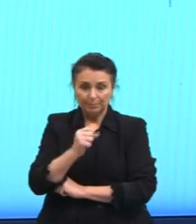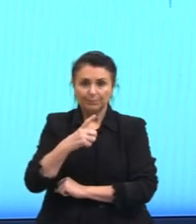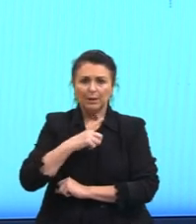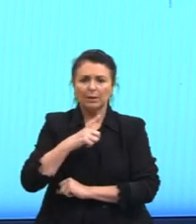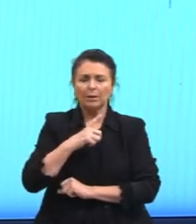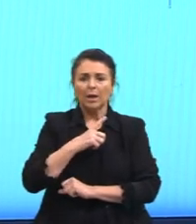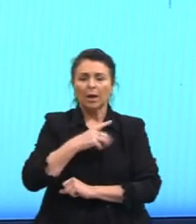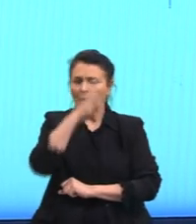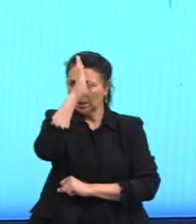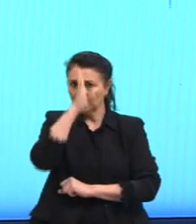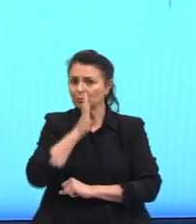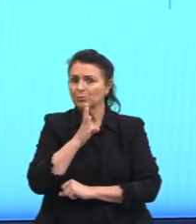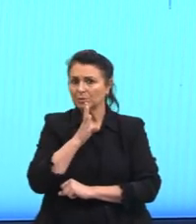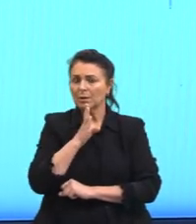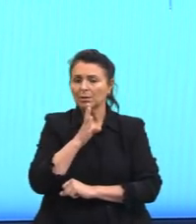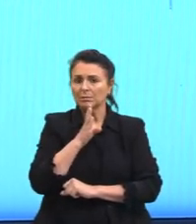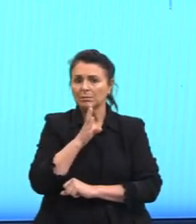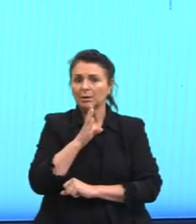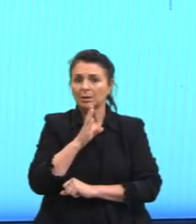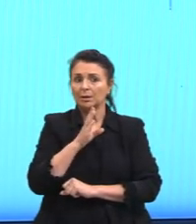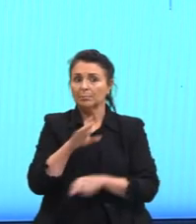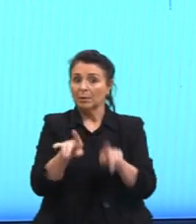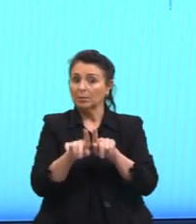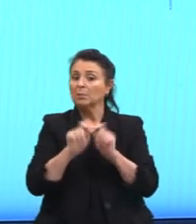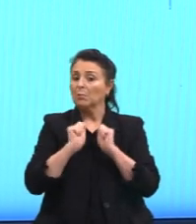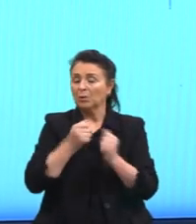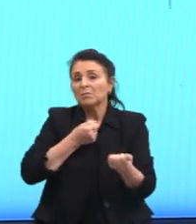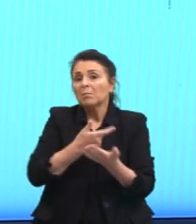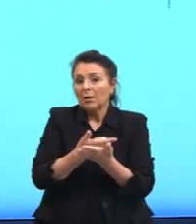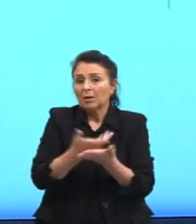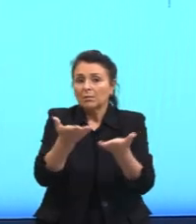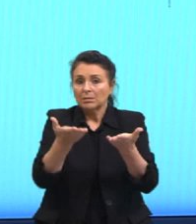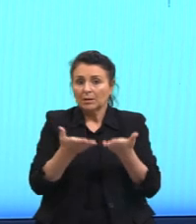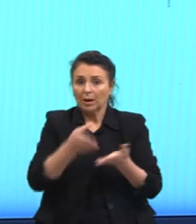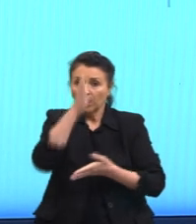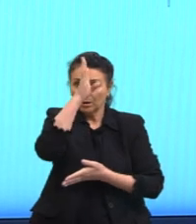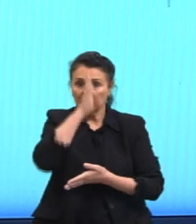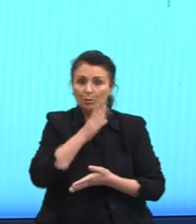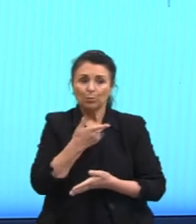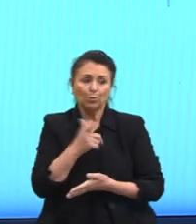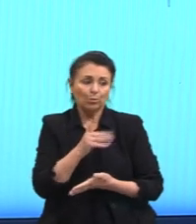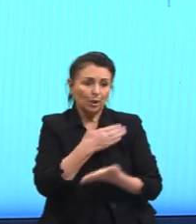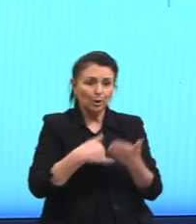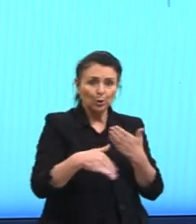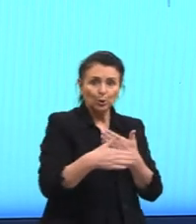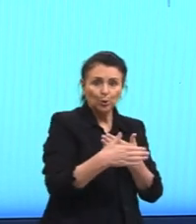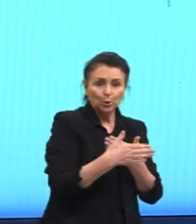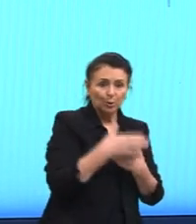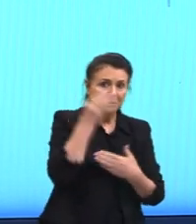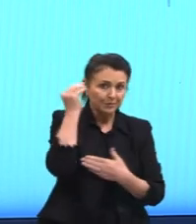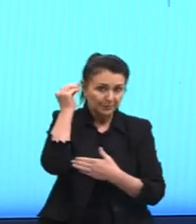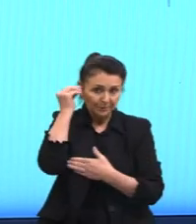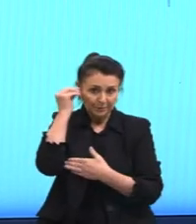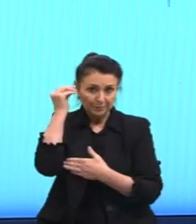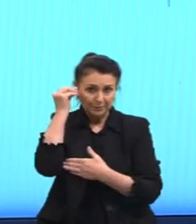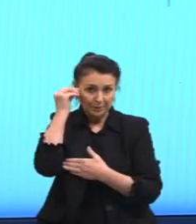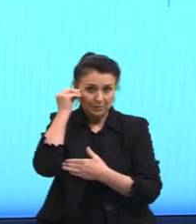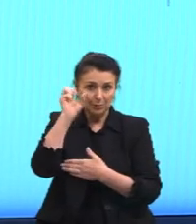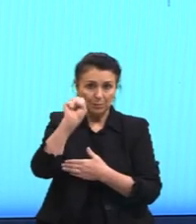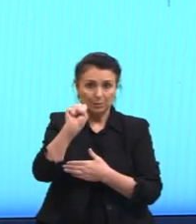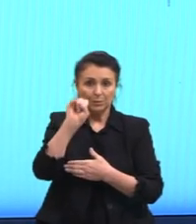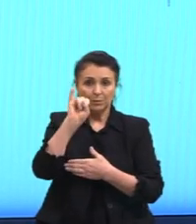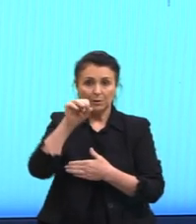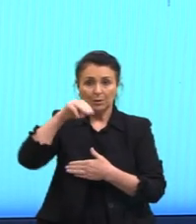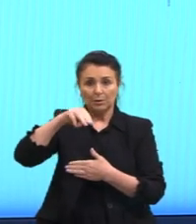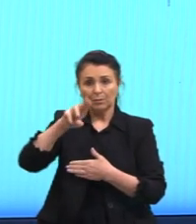versão gratuita e a versão paga, né? A versão gratuita só não tem todos os simuladores, mas recomendo, né? Para o pessoal que